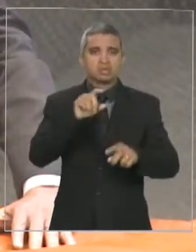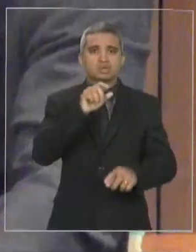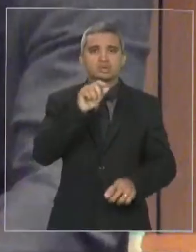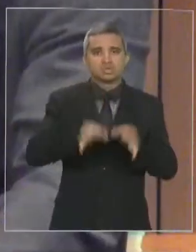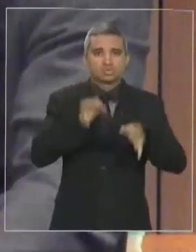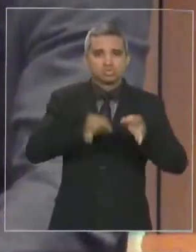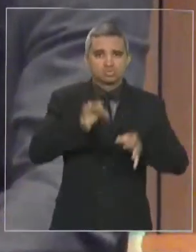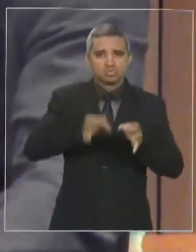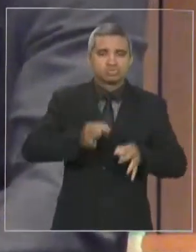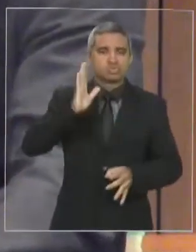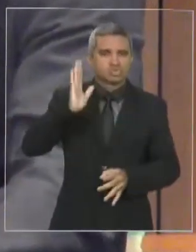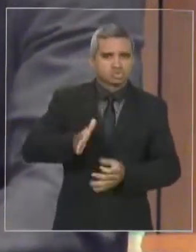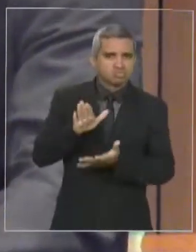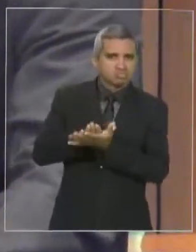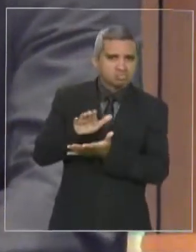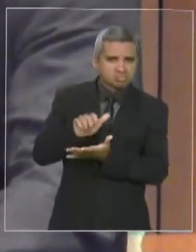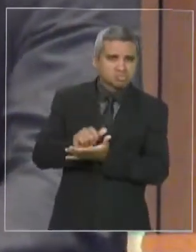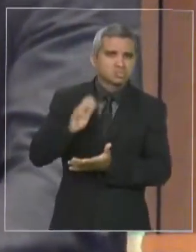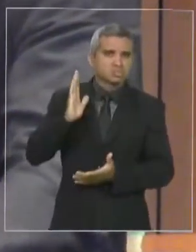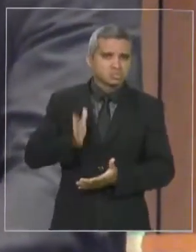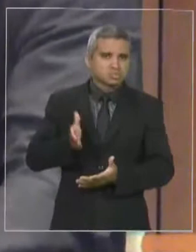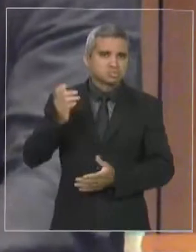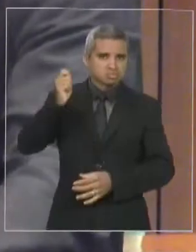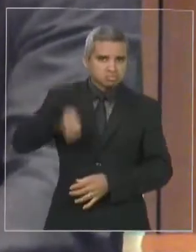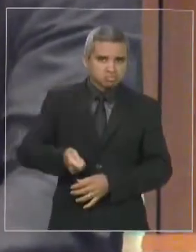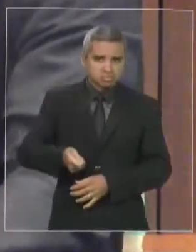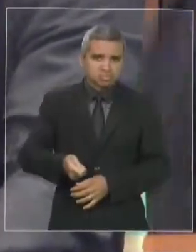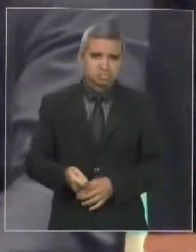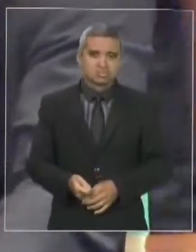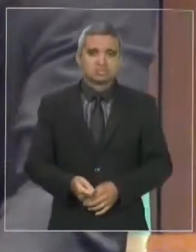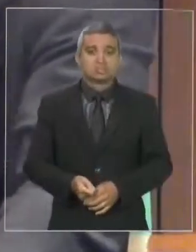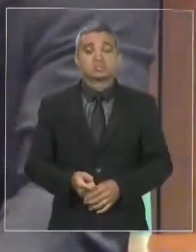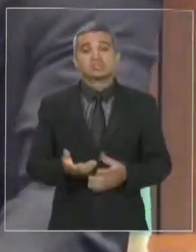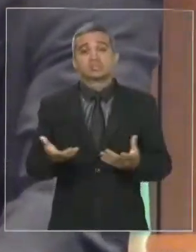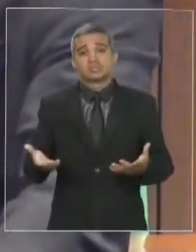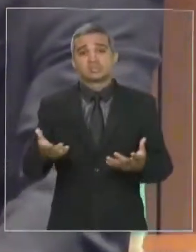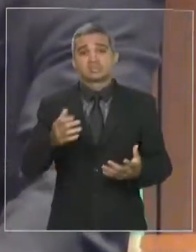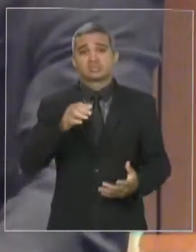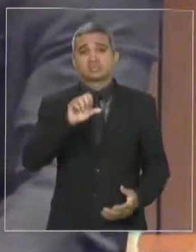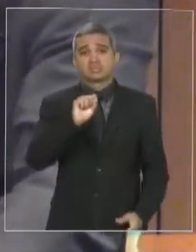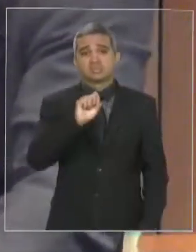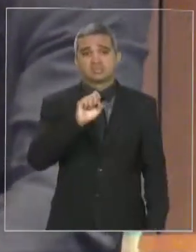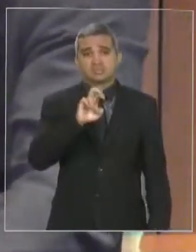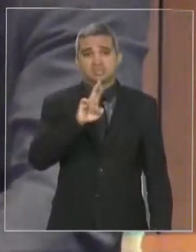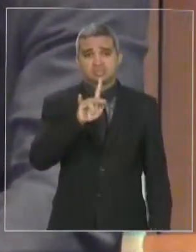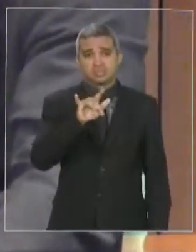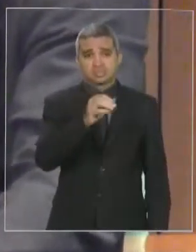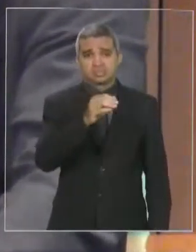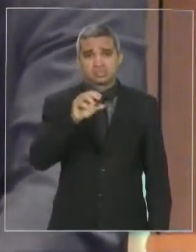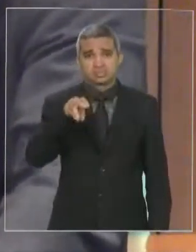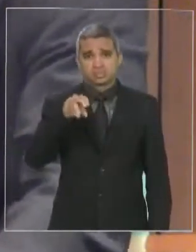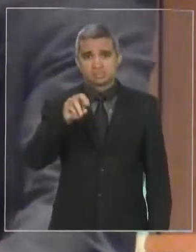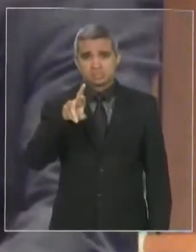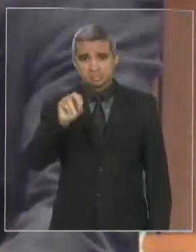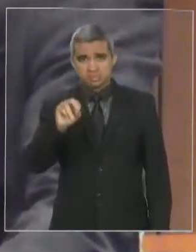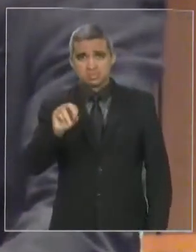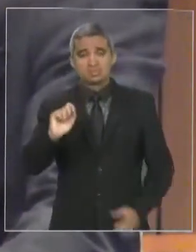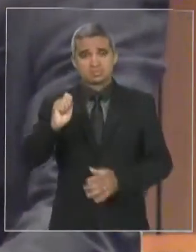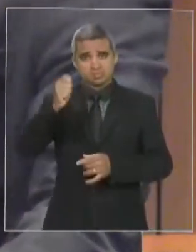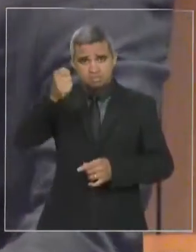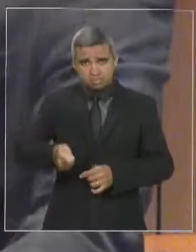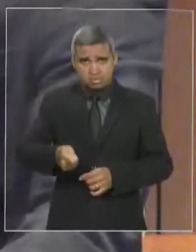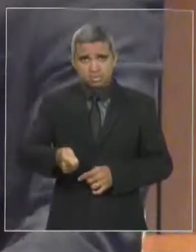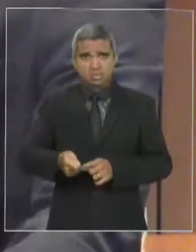prolata uma sentença sem fundamentação jurídica e sem base